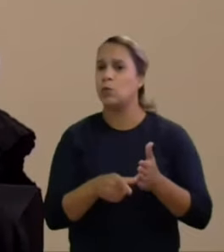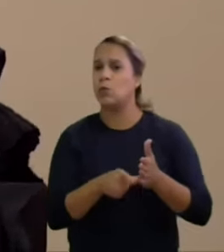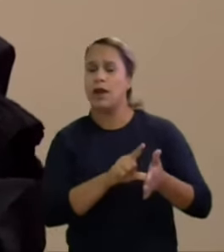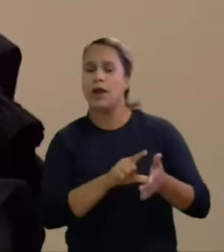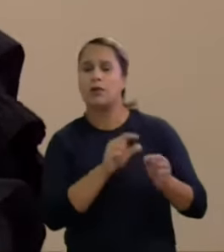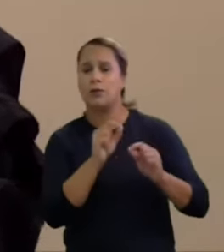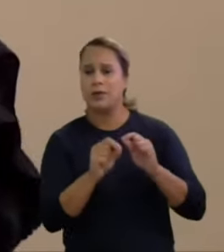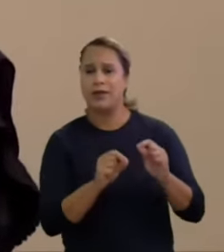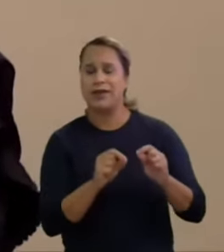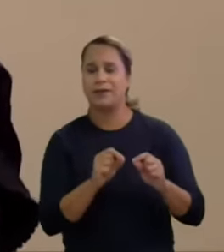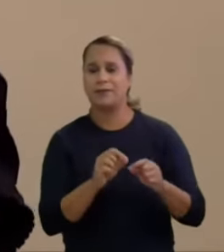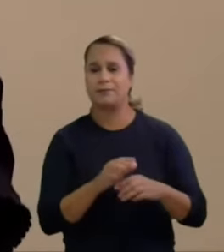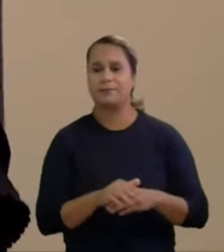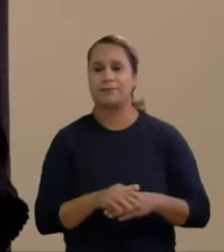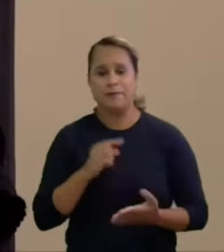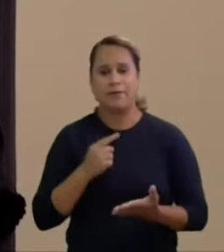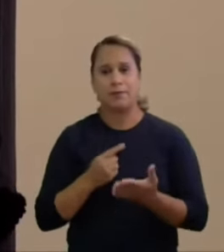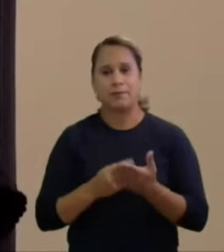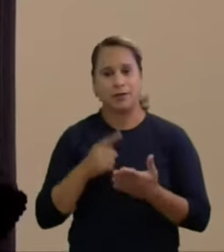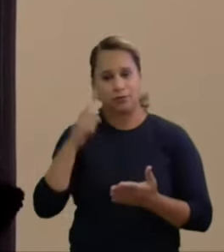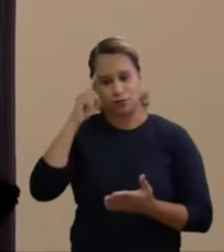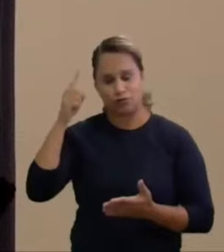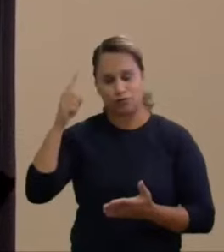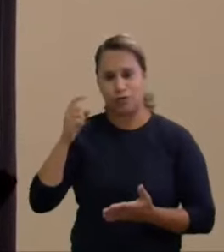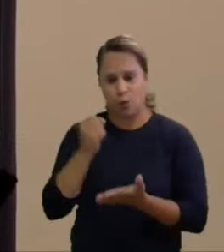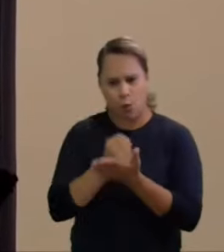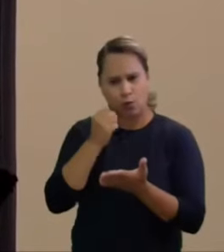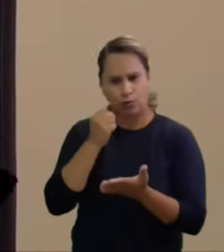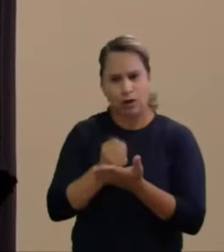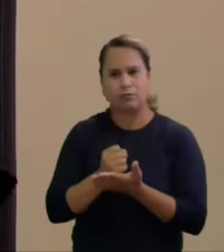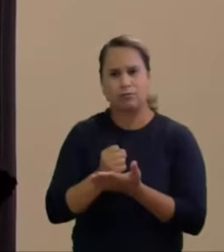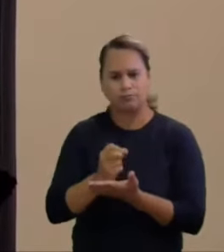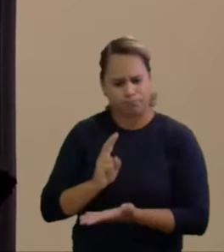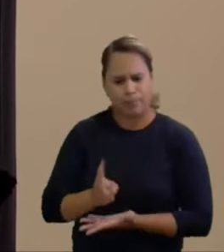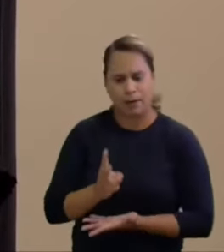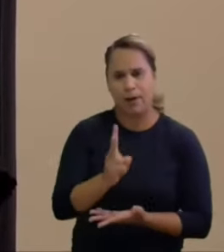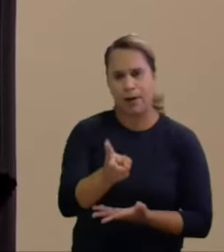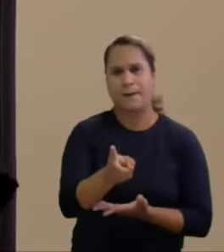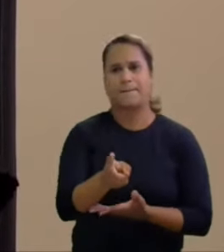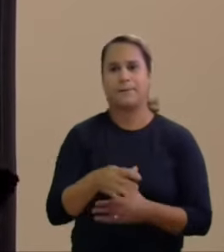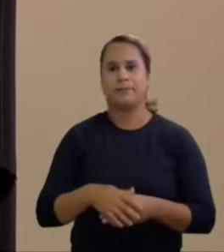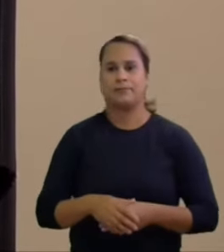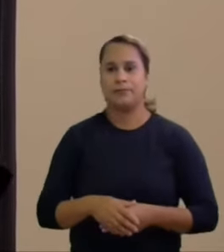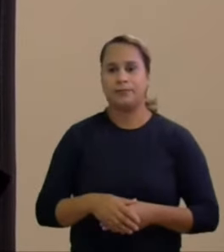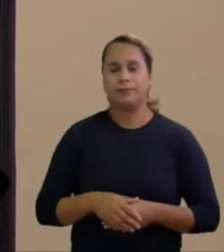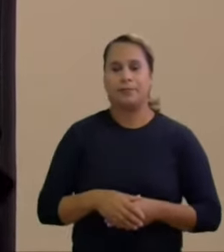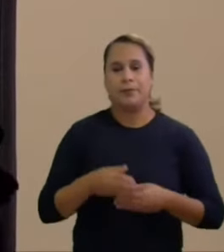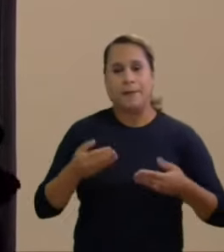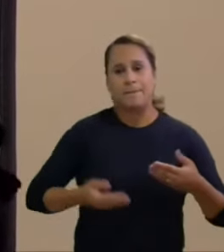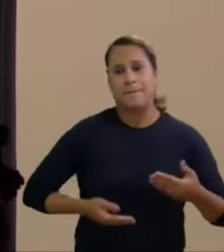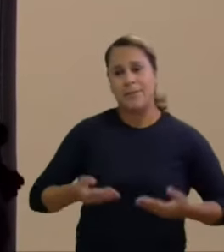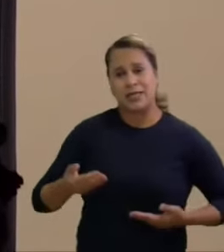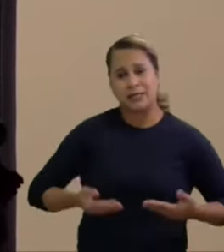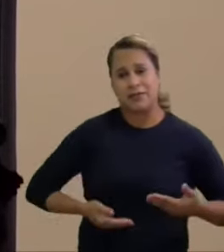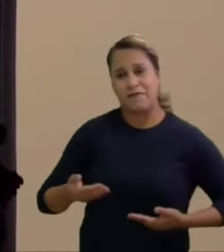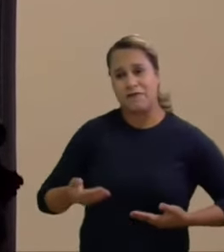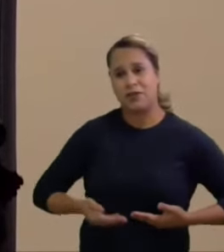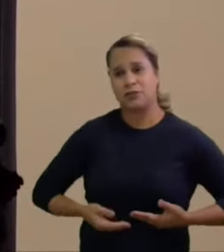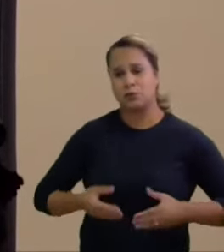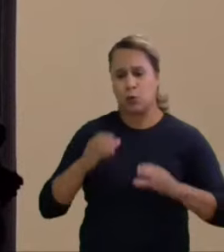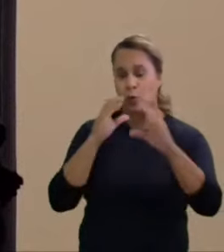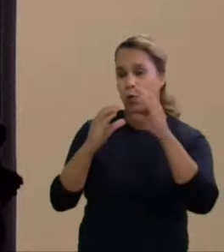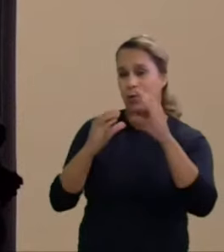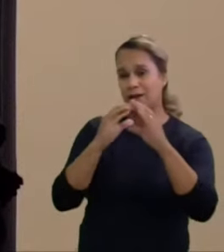firmar um dia um contrato definitivo para prestação de serviços de comunicação nas eleições. Esse contrato tinha o valor